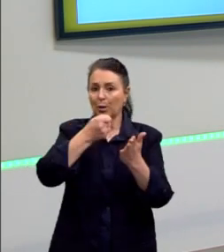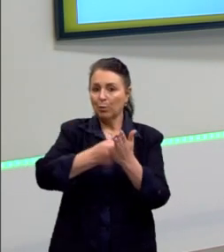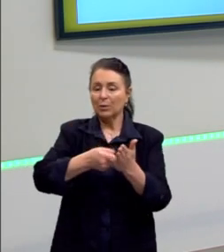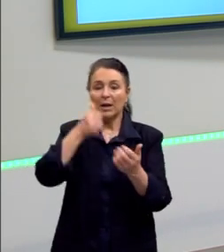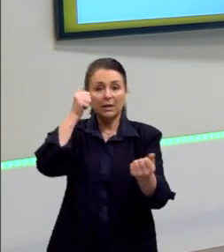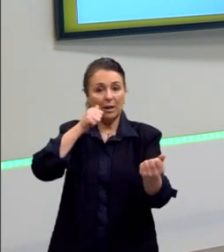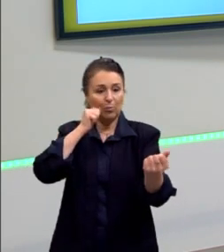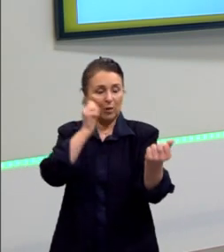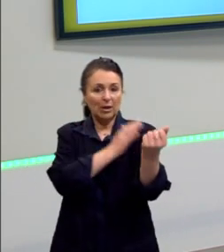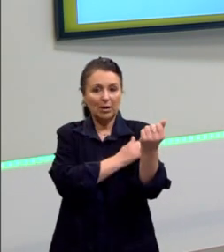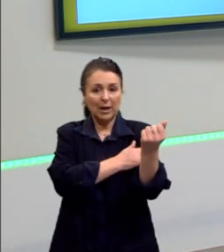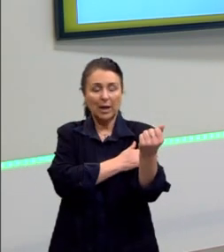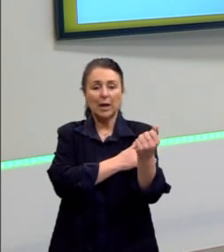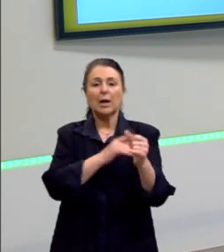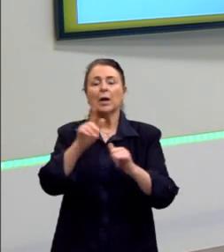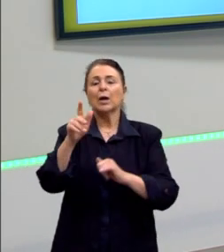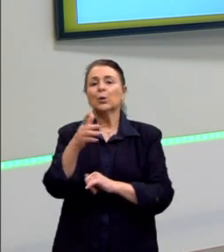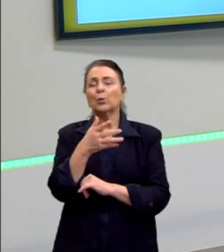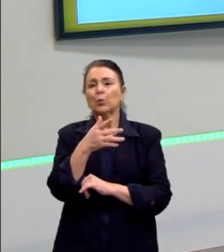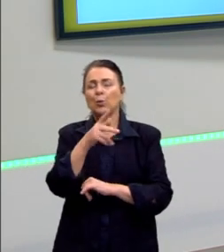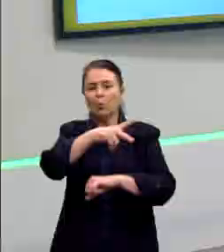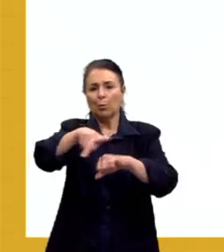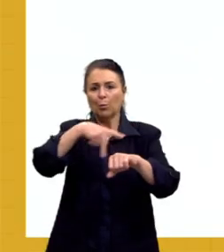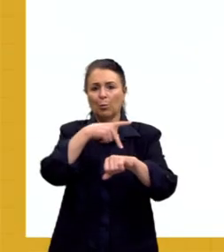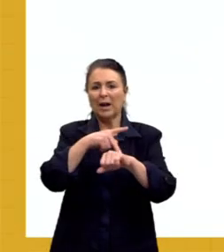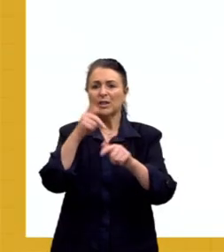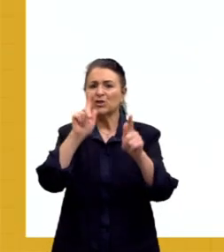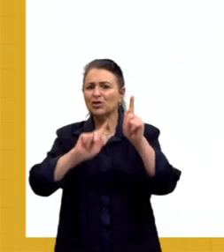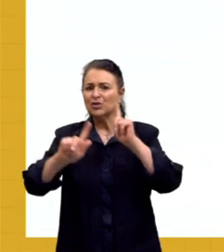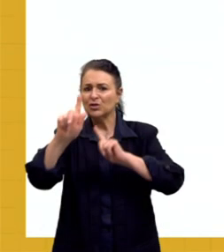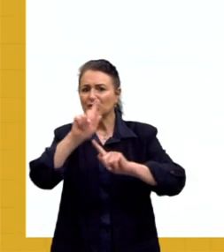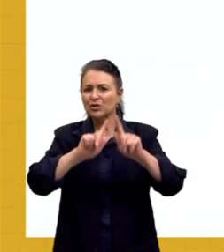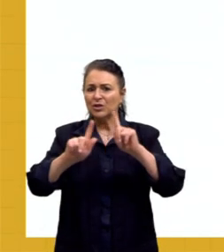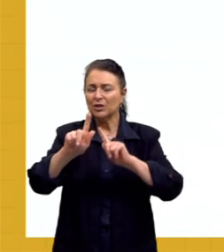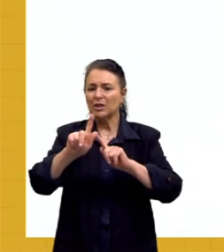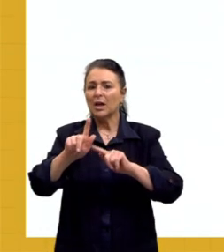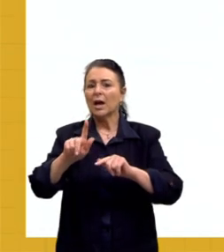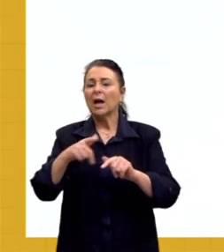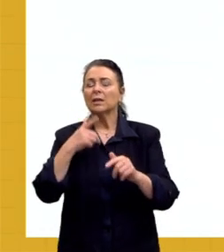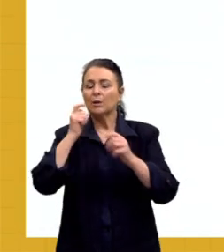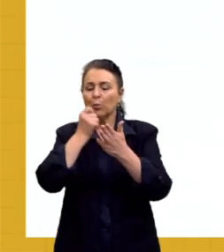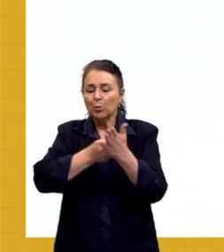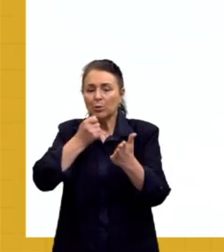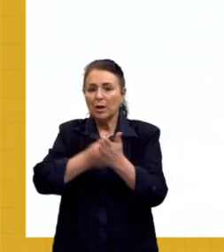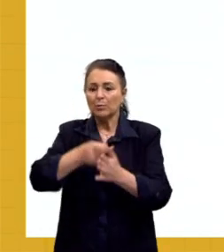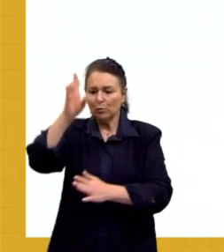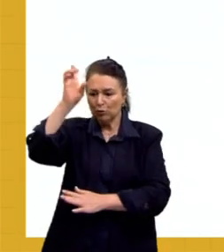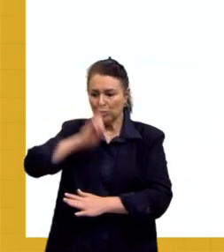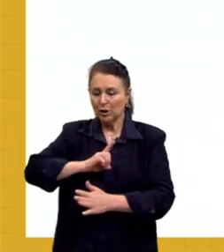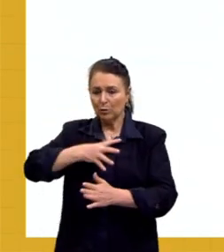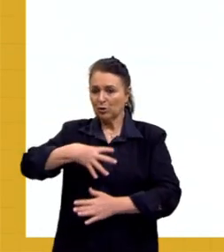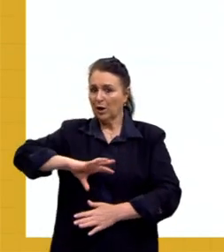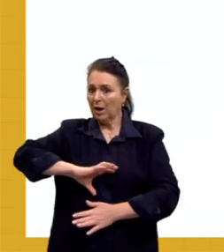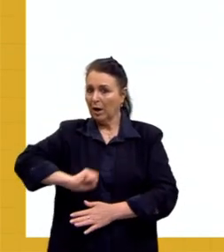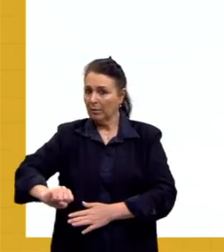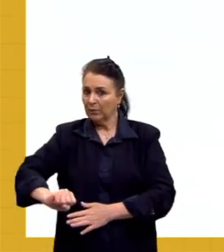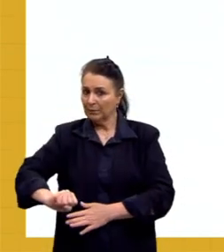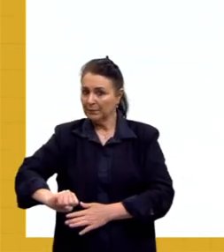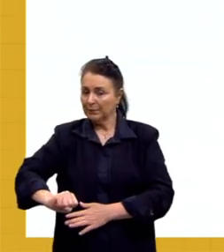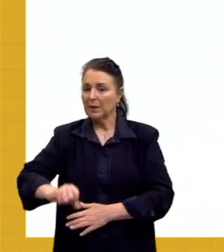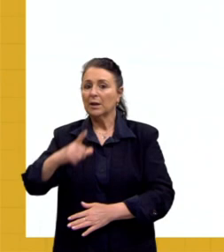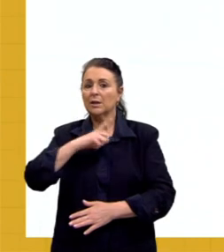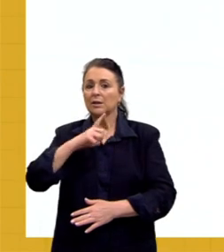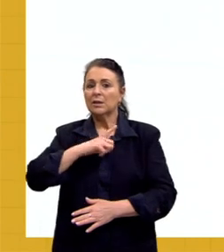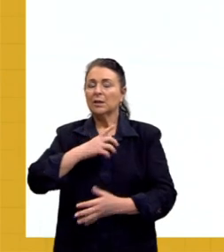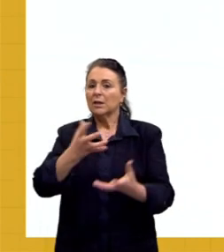no Chile, elas usando panos verdes para lutar pelo direito de abortar, da mulher ter então direito de